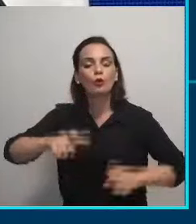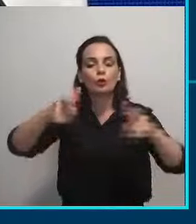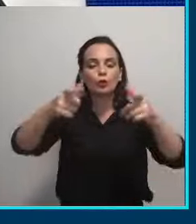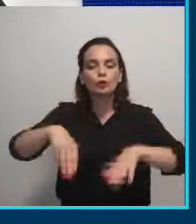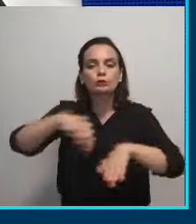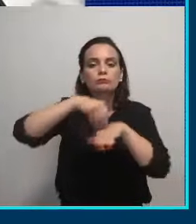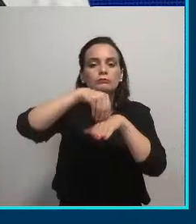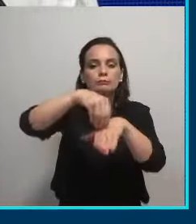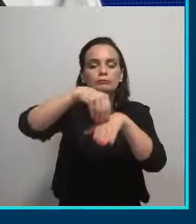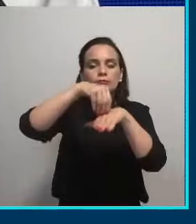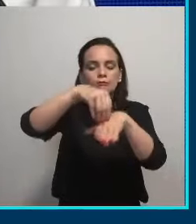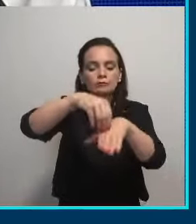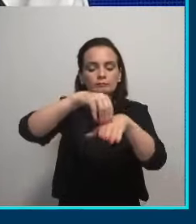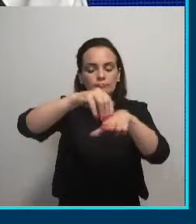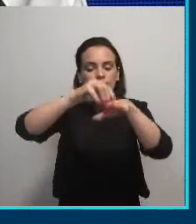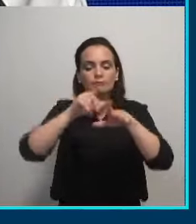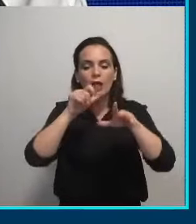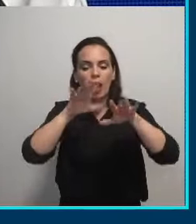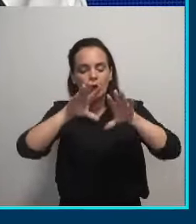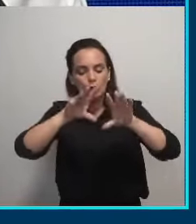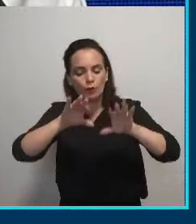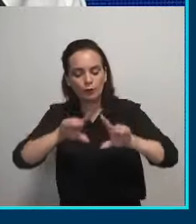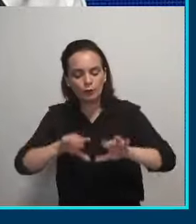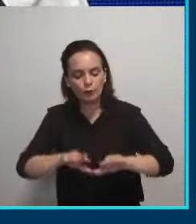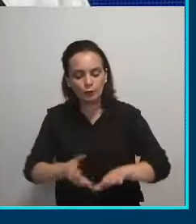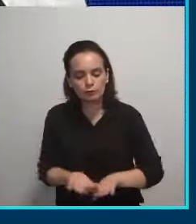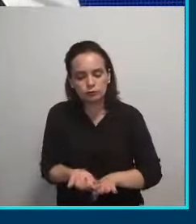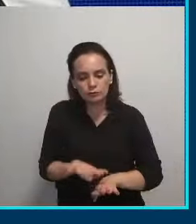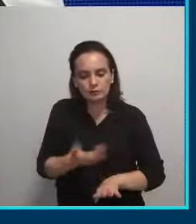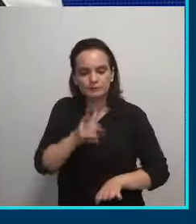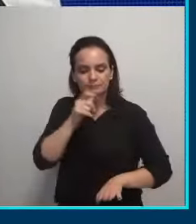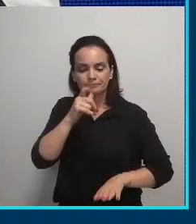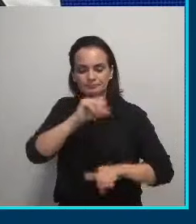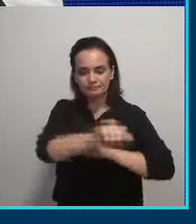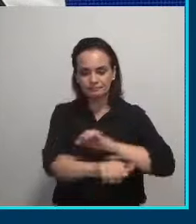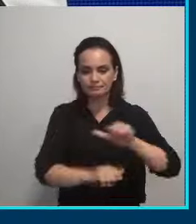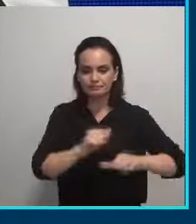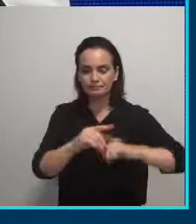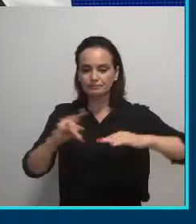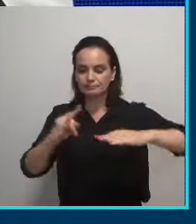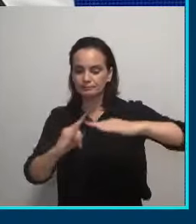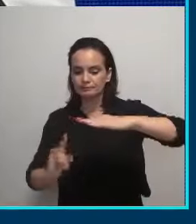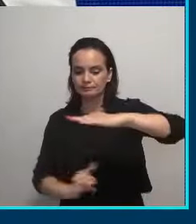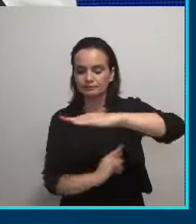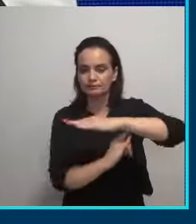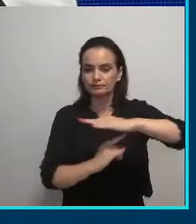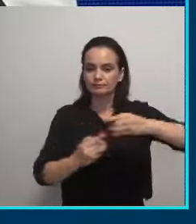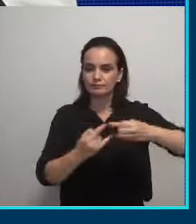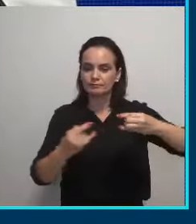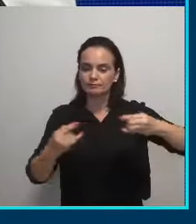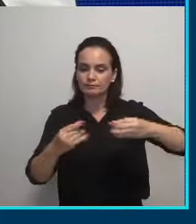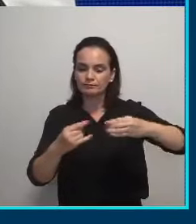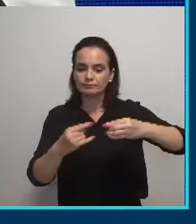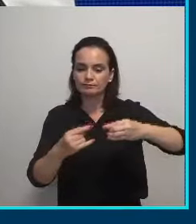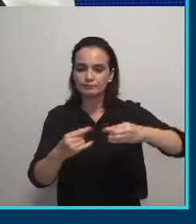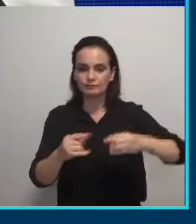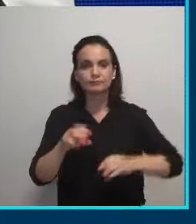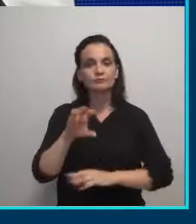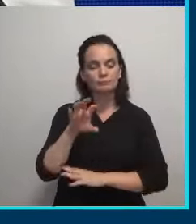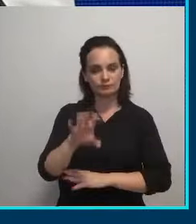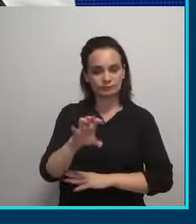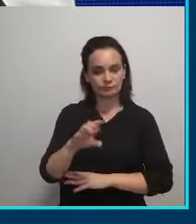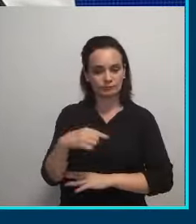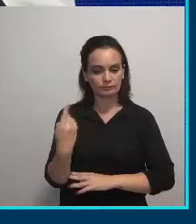desastoreamento do lago, com transformação e integração realmente das passagens em nível que vão acontecer e aí sim